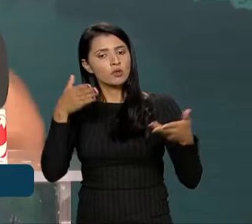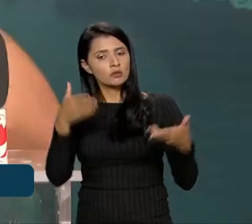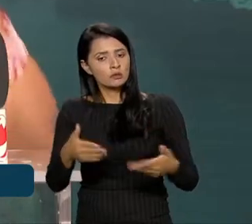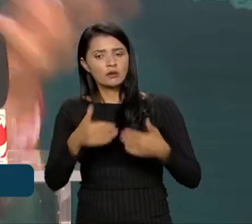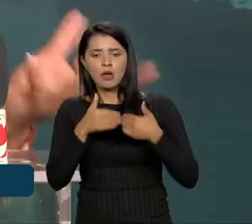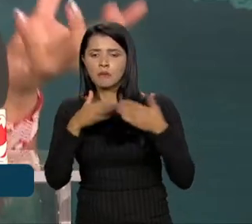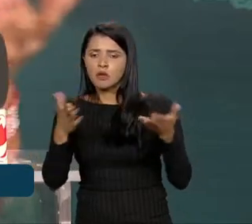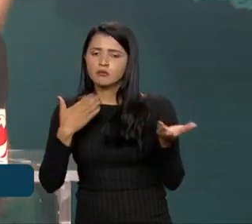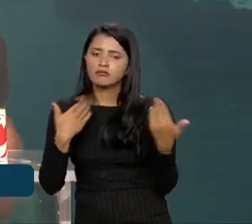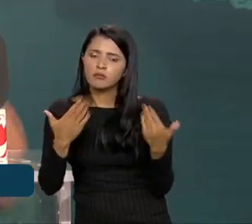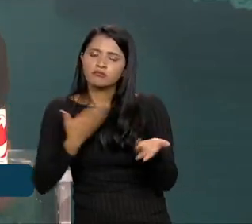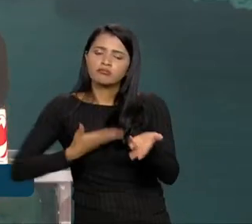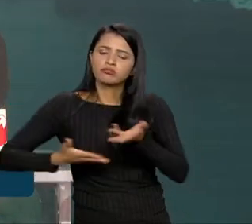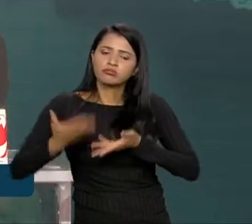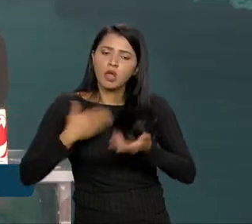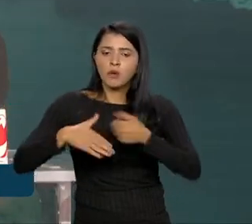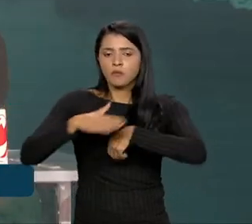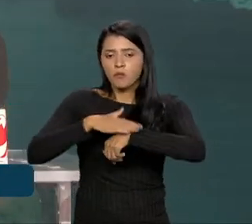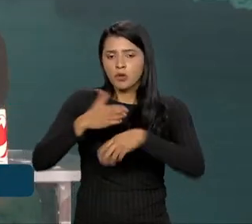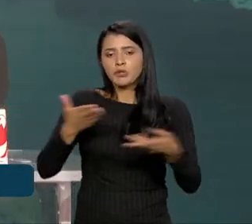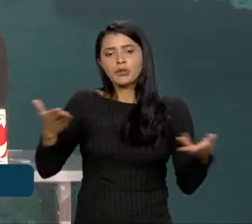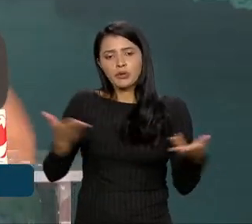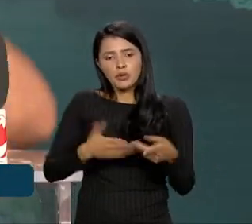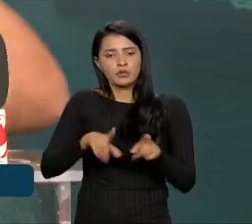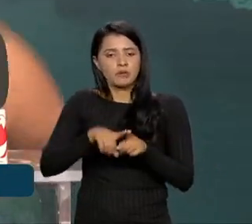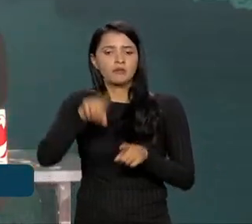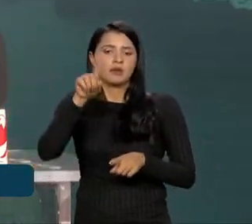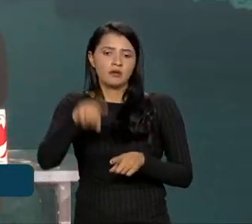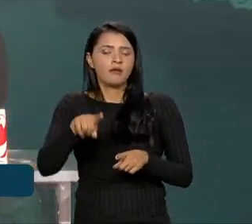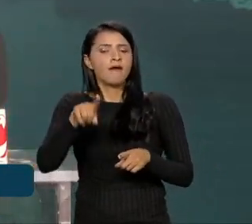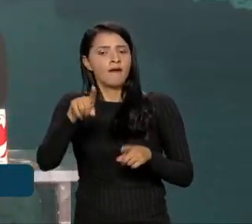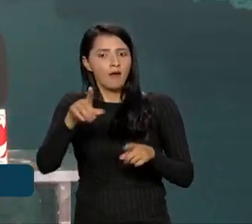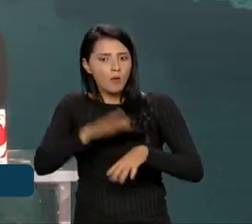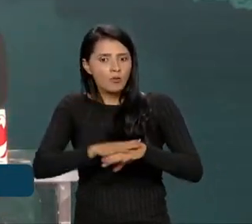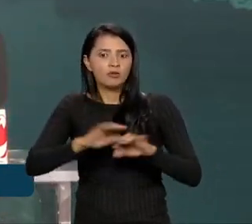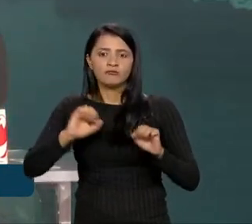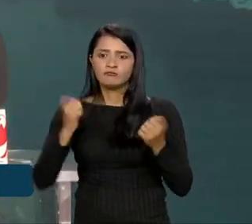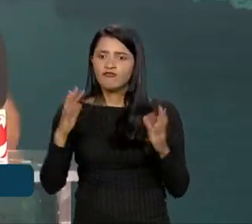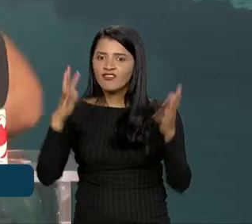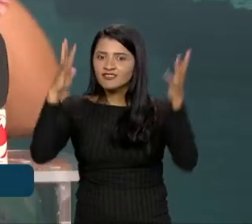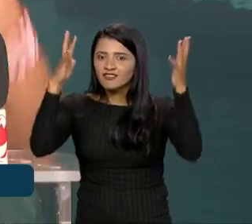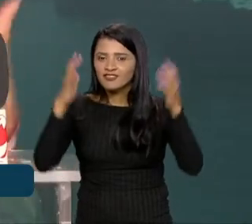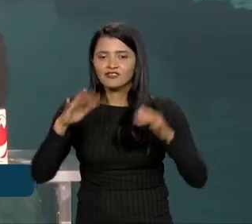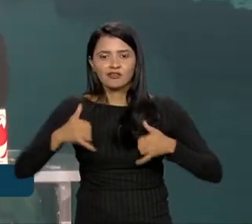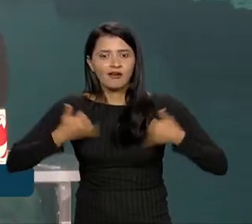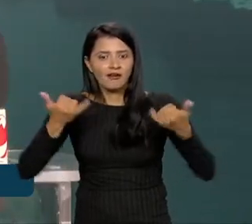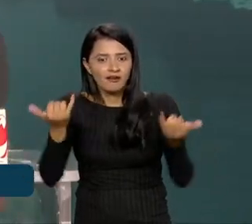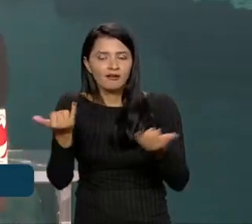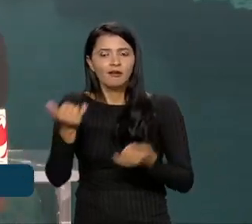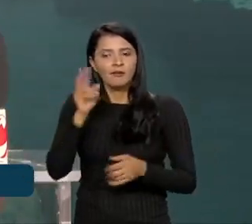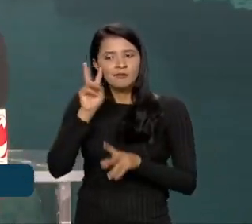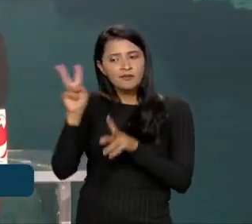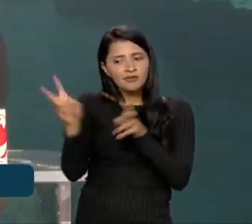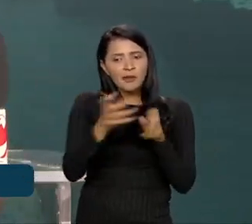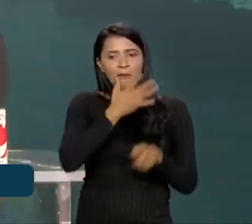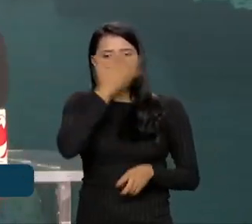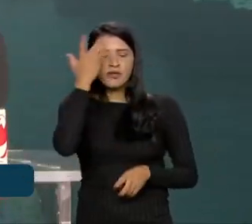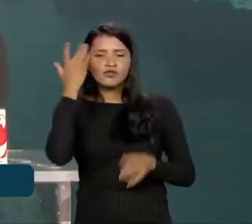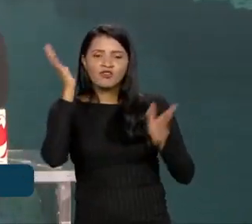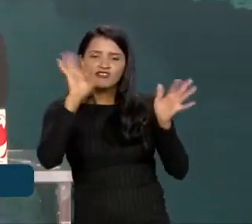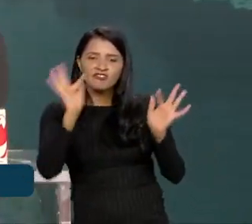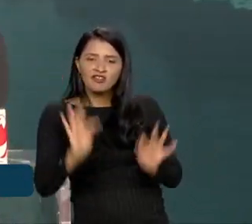abertos a esse diálogo, nesse momento que é também de celebração. Você já vê as pessoas felizes,